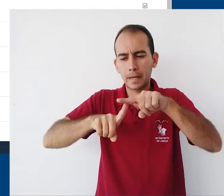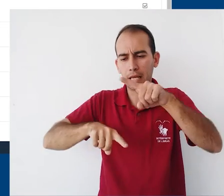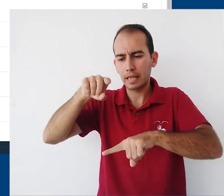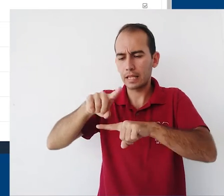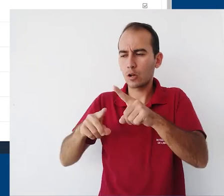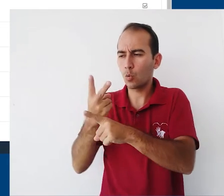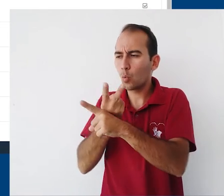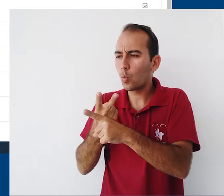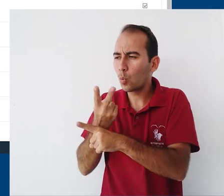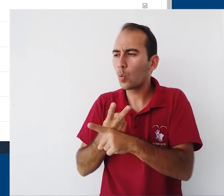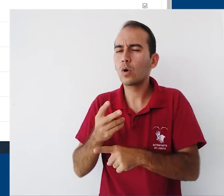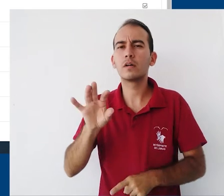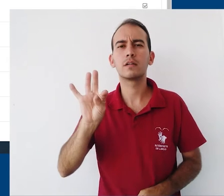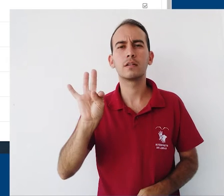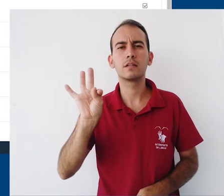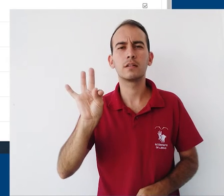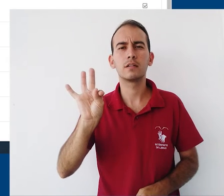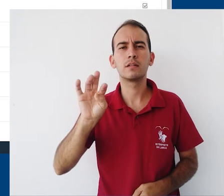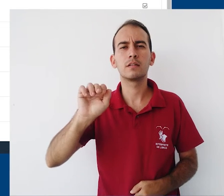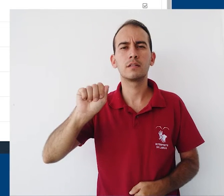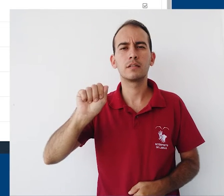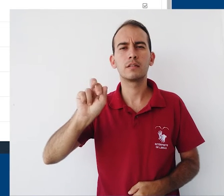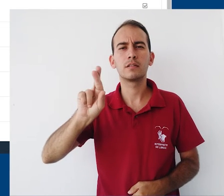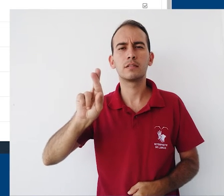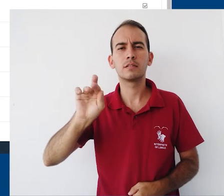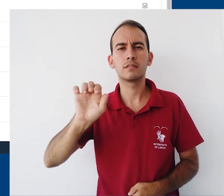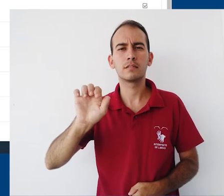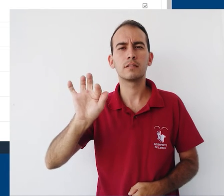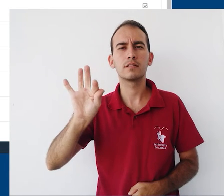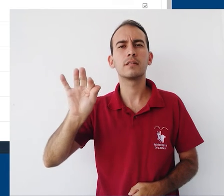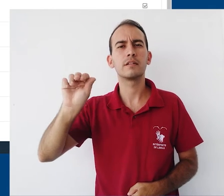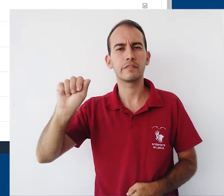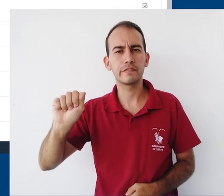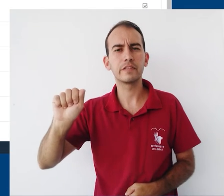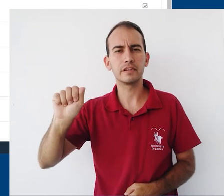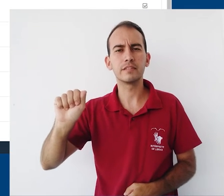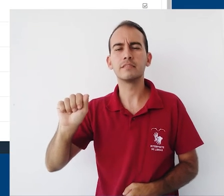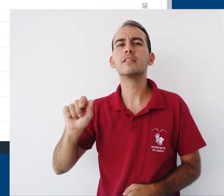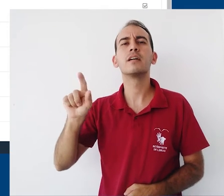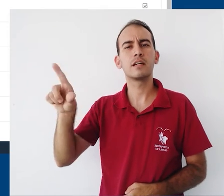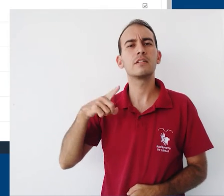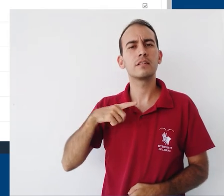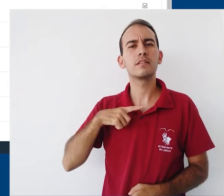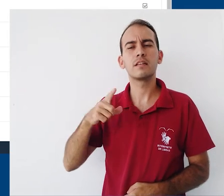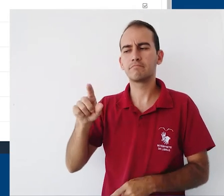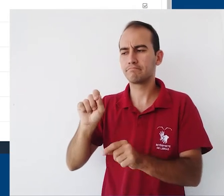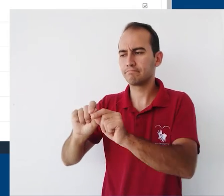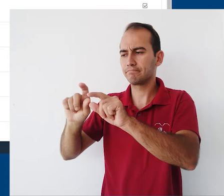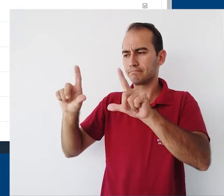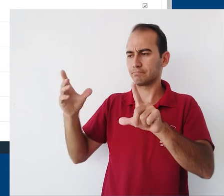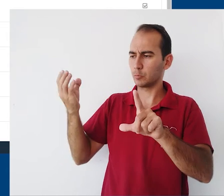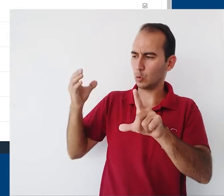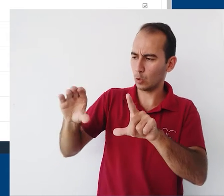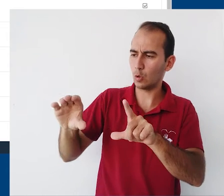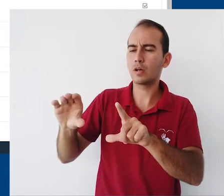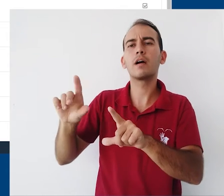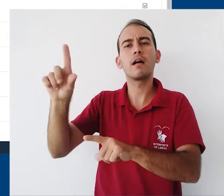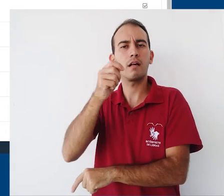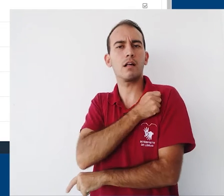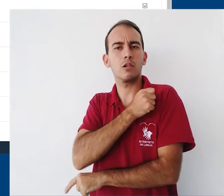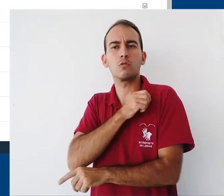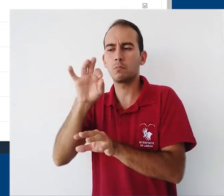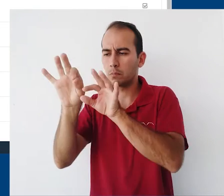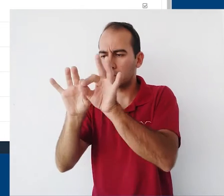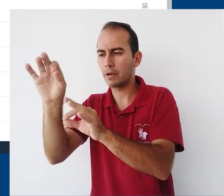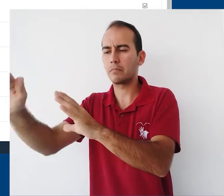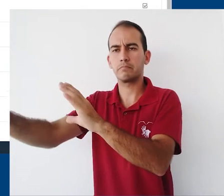o recurso tarefa. Neste recurso, o professor pode criar um enunciado e pode receber um arquivo